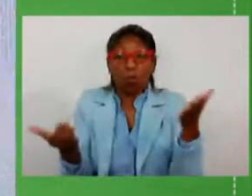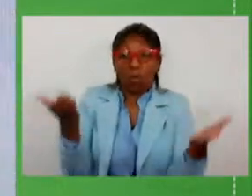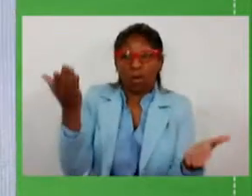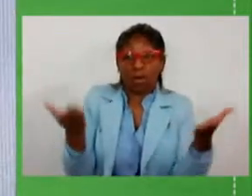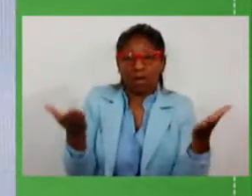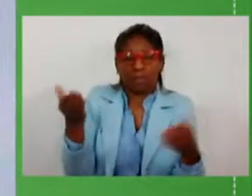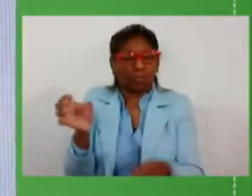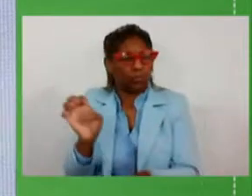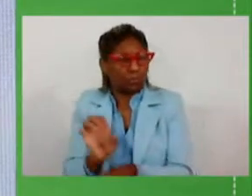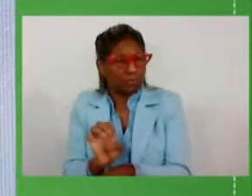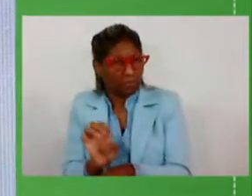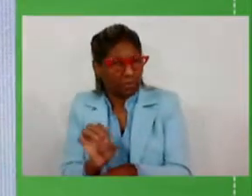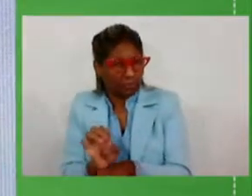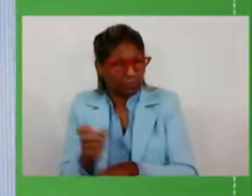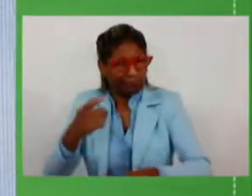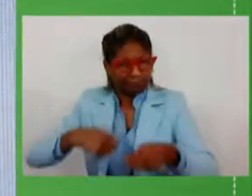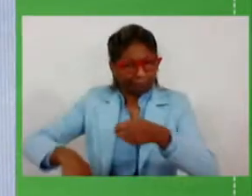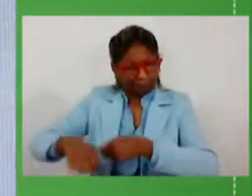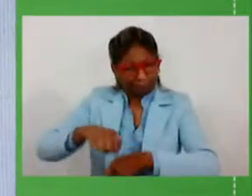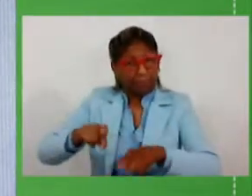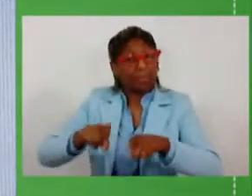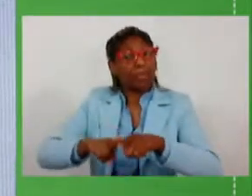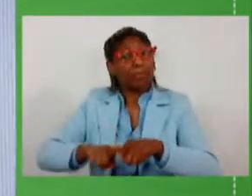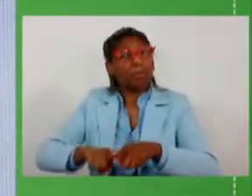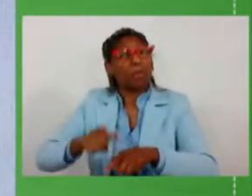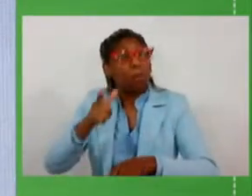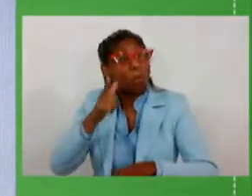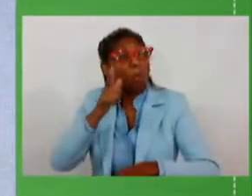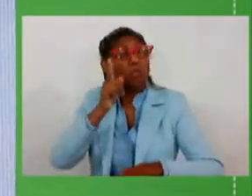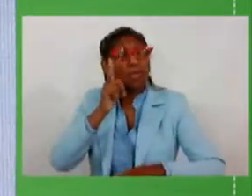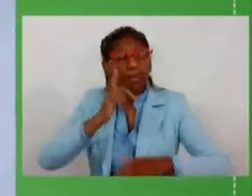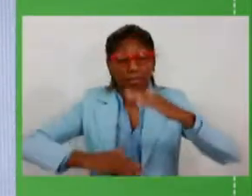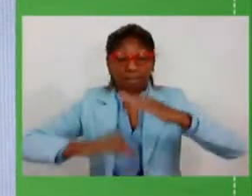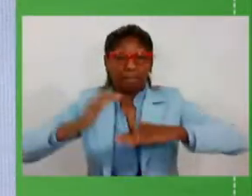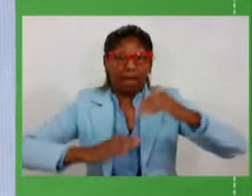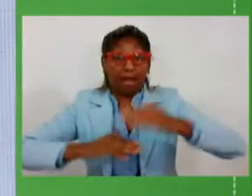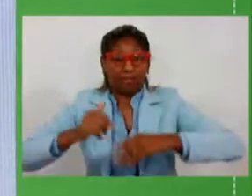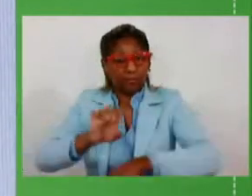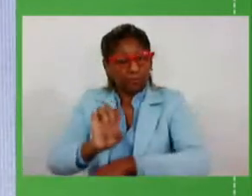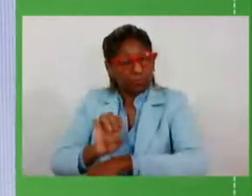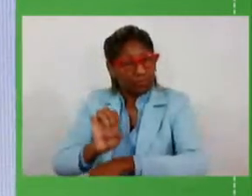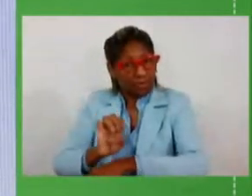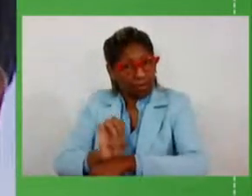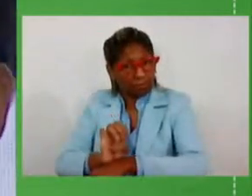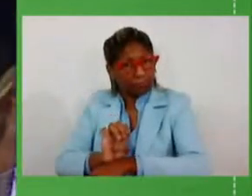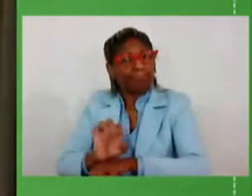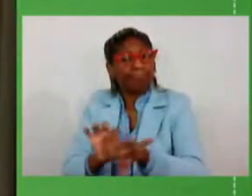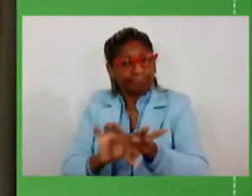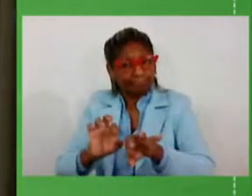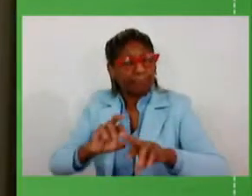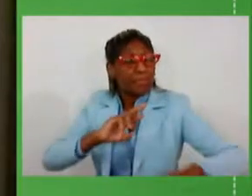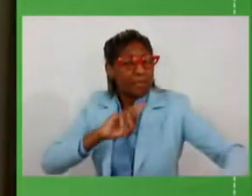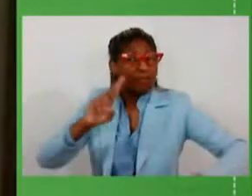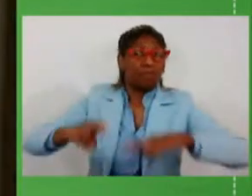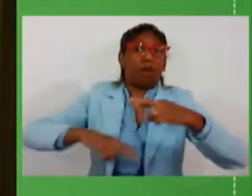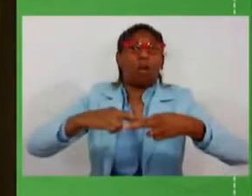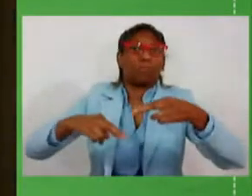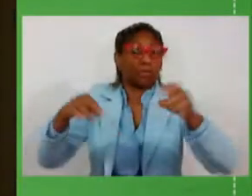e assim também conseguir dirigir as nossas ações, a partir das nossas reformas estruturais,